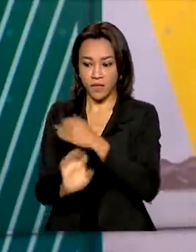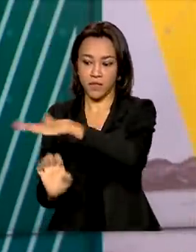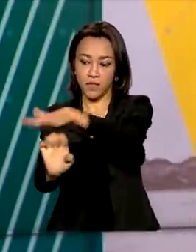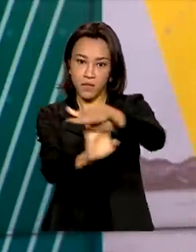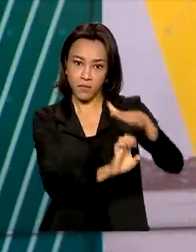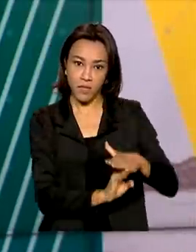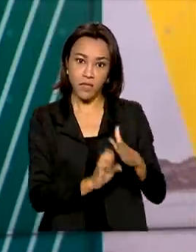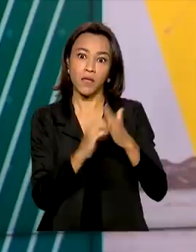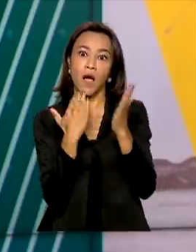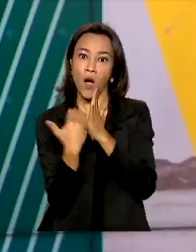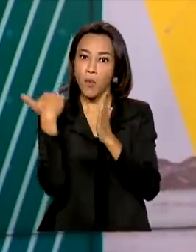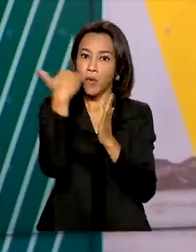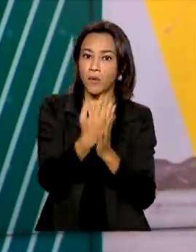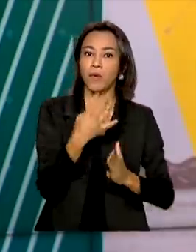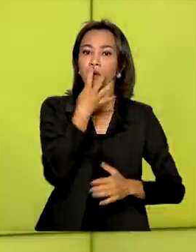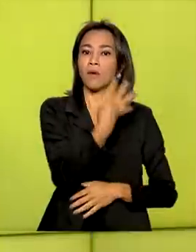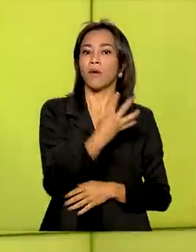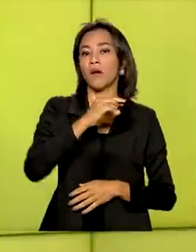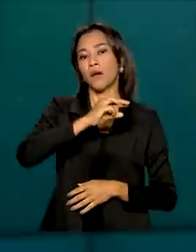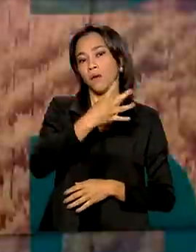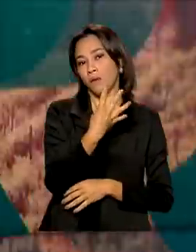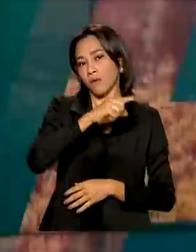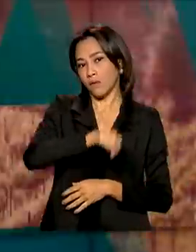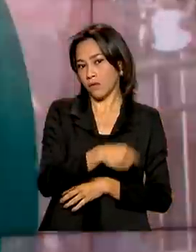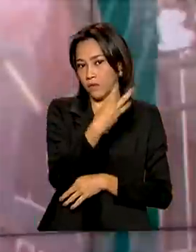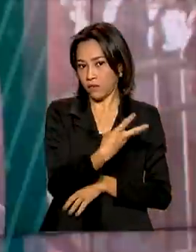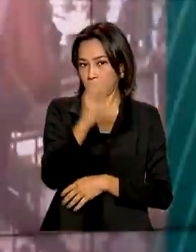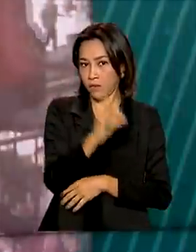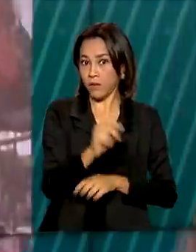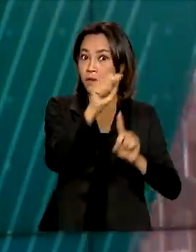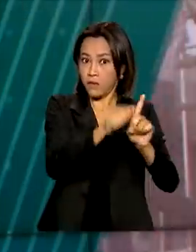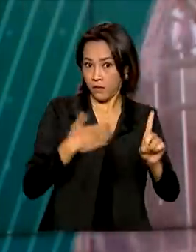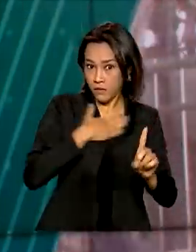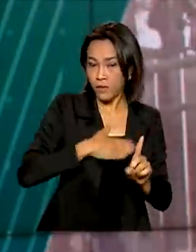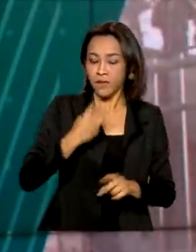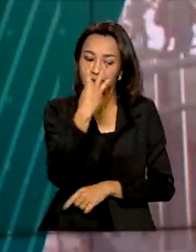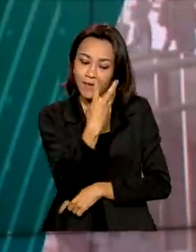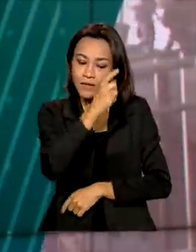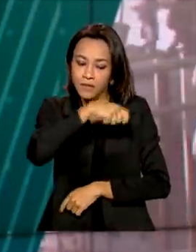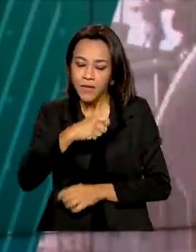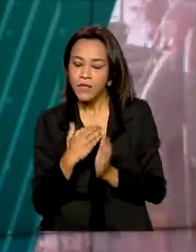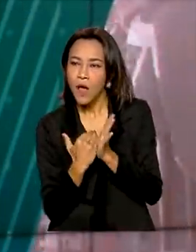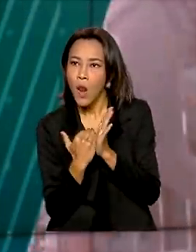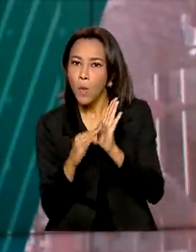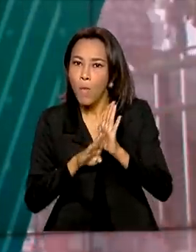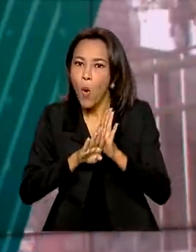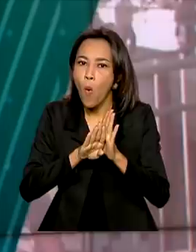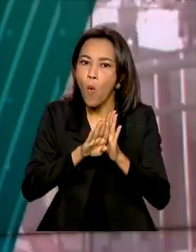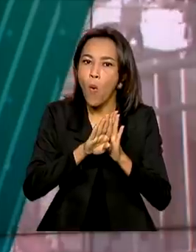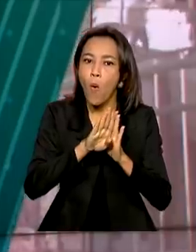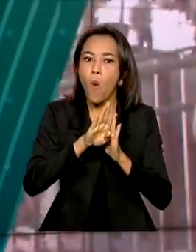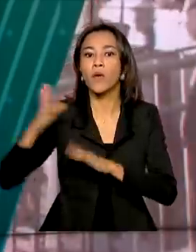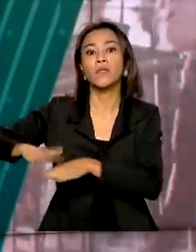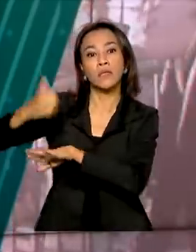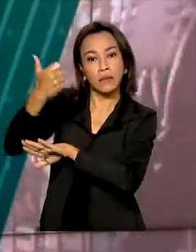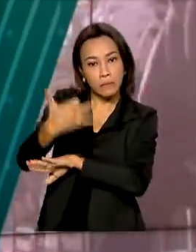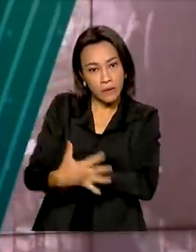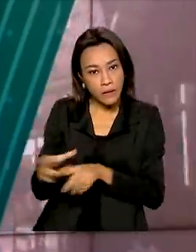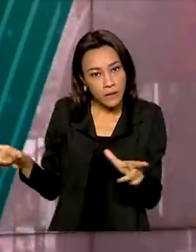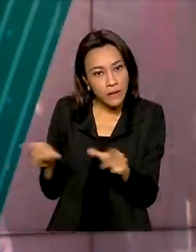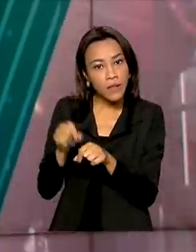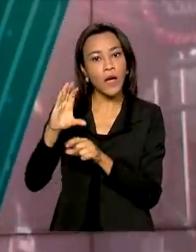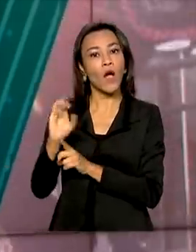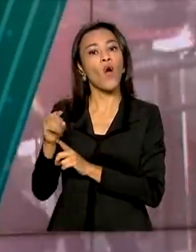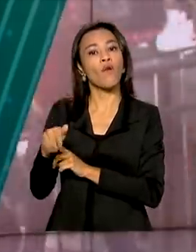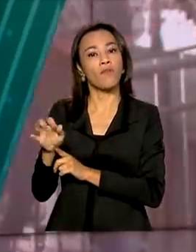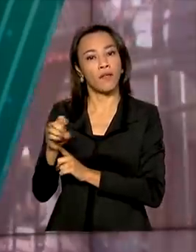cresceu 4,3% em agosto. Já são três meses seguidos de aumento, segundo a Confederação Nacional do Comércio de